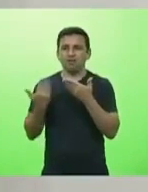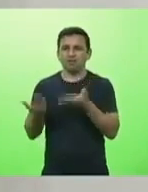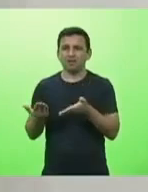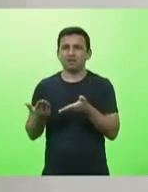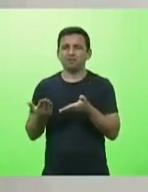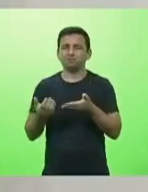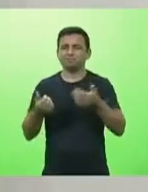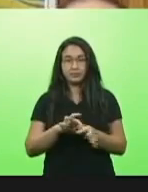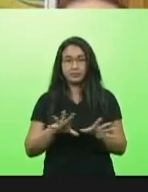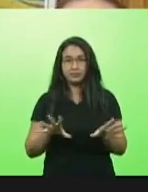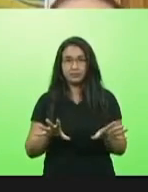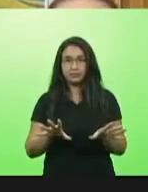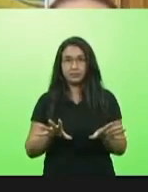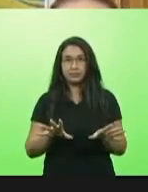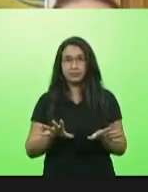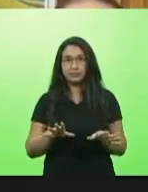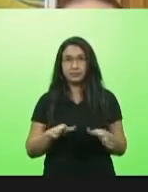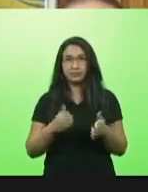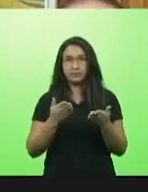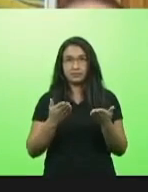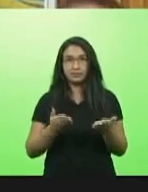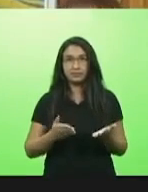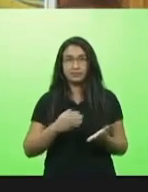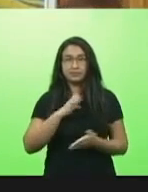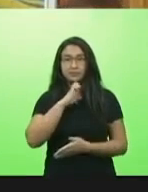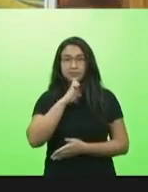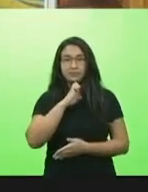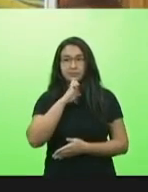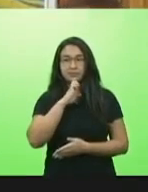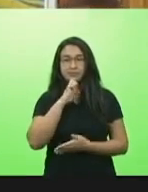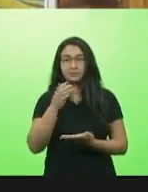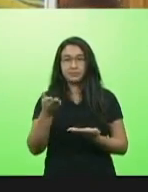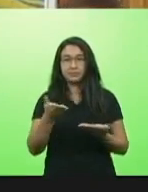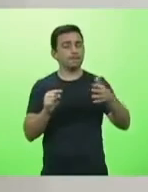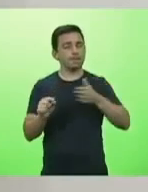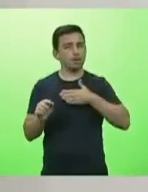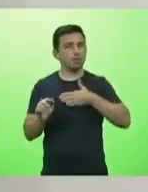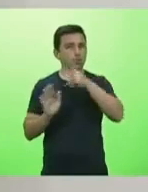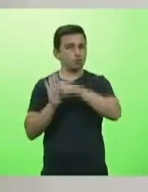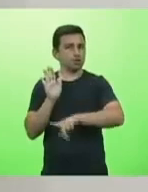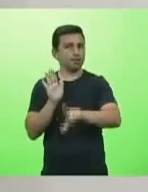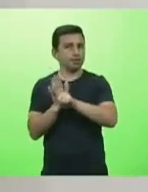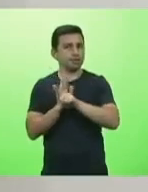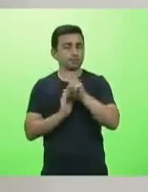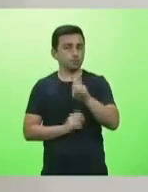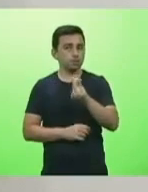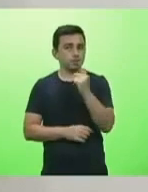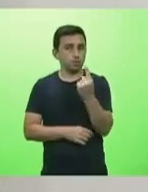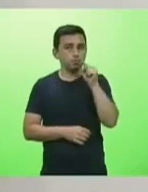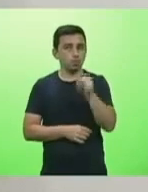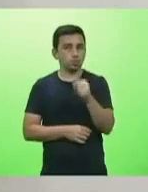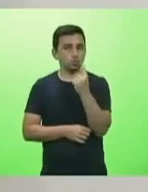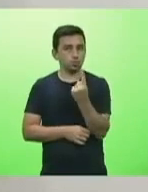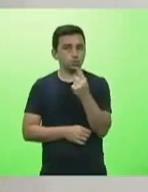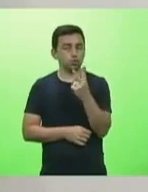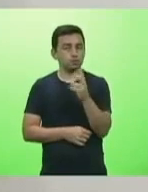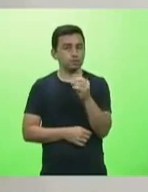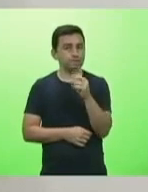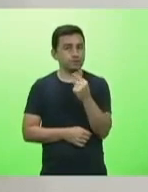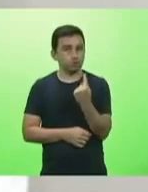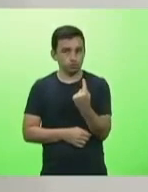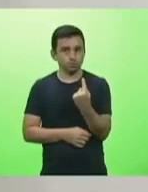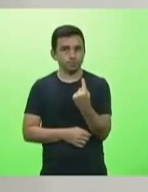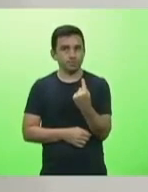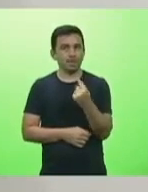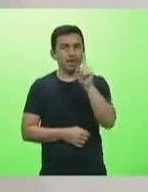shopping centers. O projeto ainda prevê que a decisão de fechamento do comércio tenha embasamento científico. É